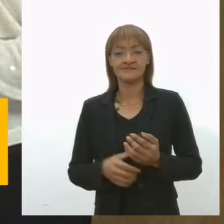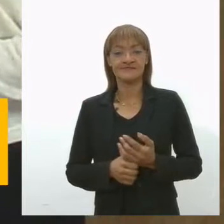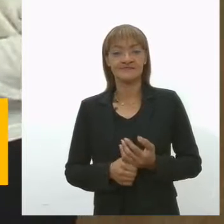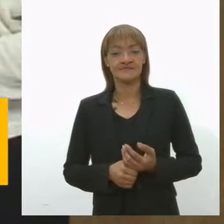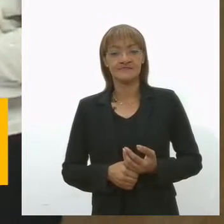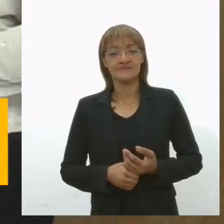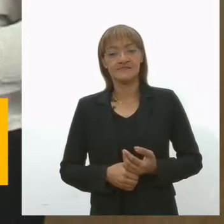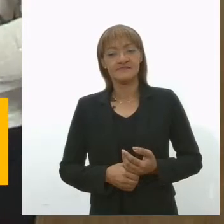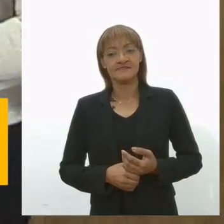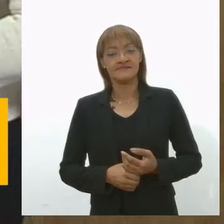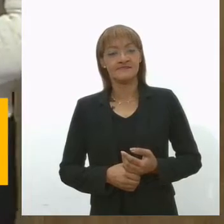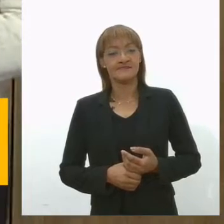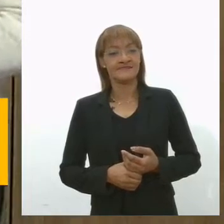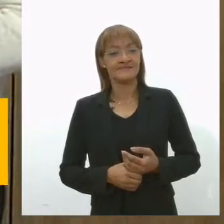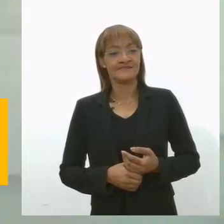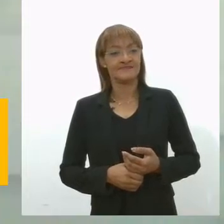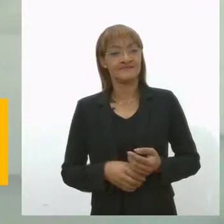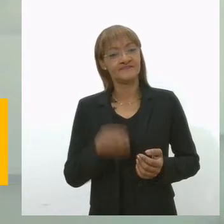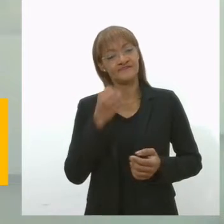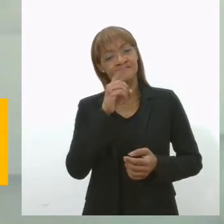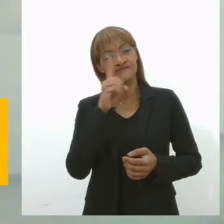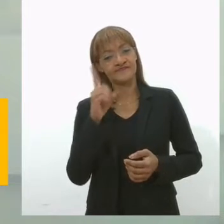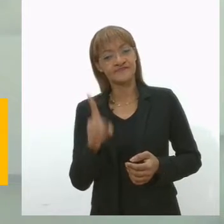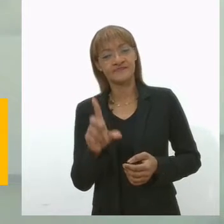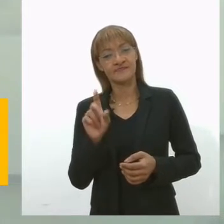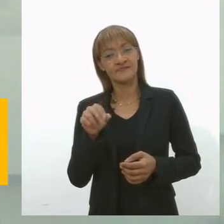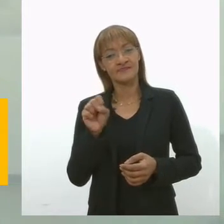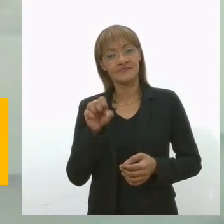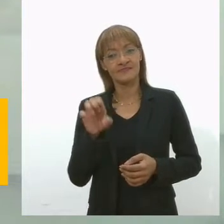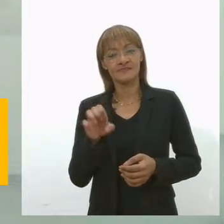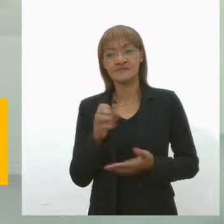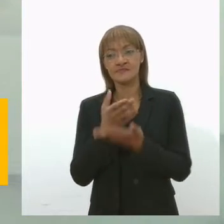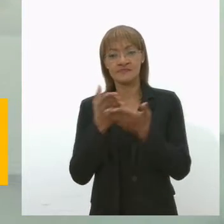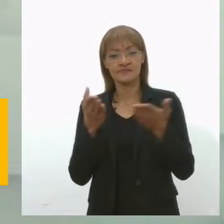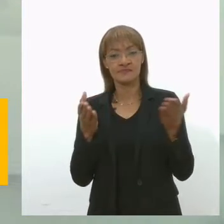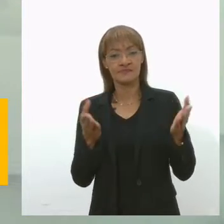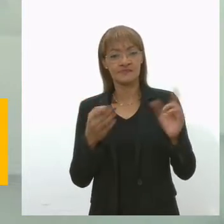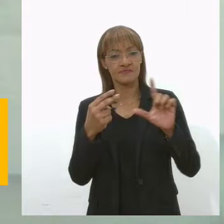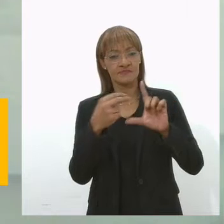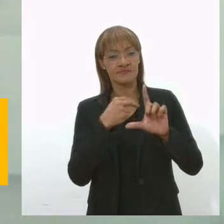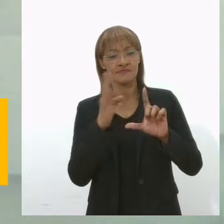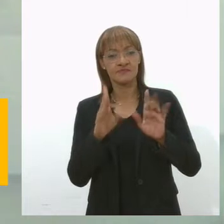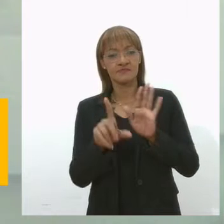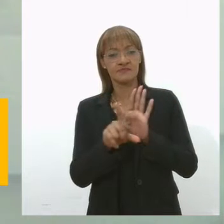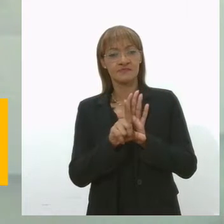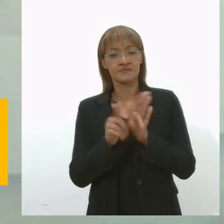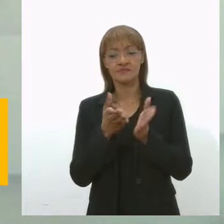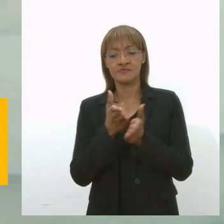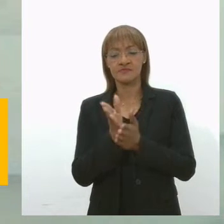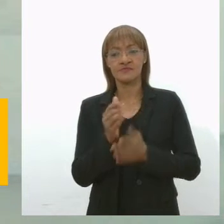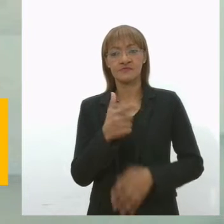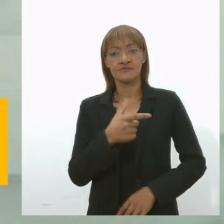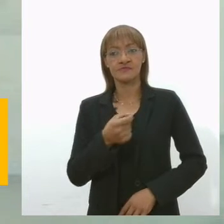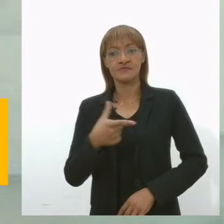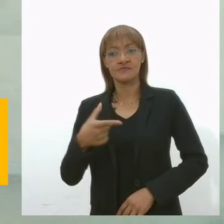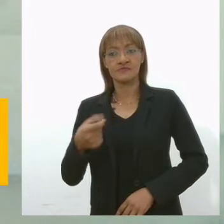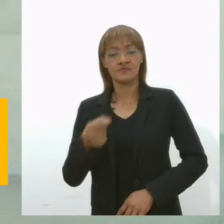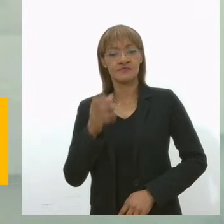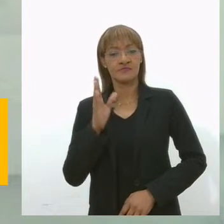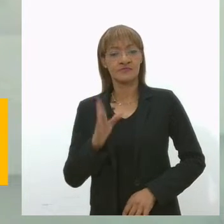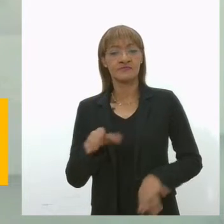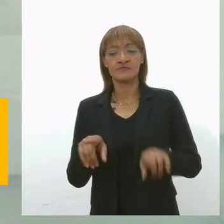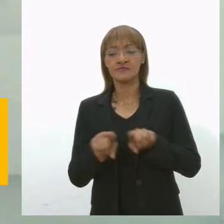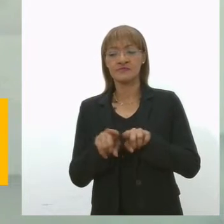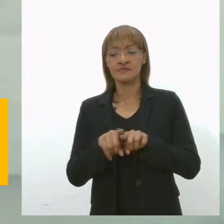Muito bom dia, Denise, e muito bom dia para você que nos acompanha. Isso mesmo, Denise, essa lei foi aprovada em 2020. E ela aí traz o mês de